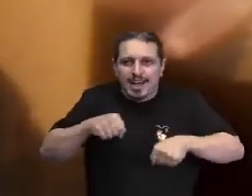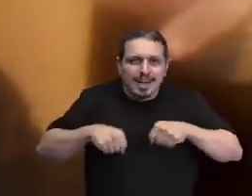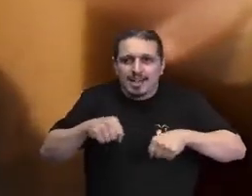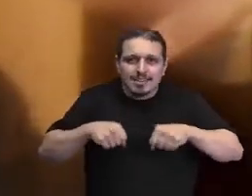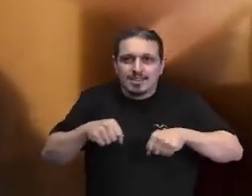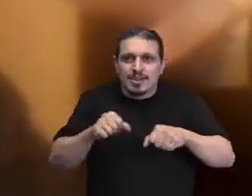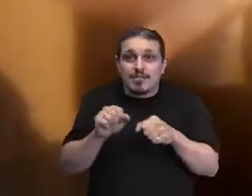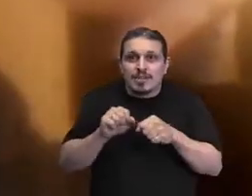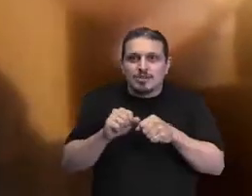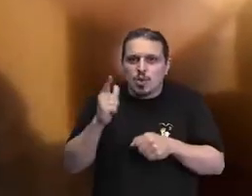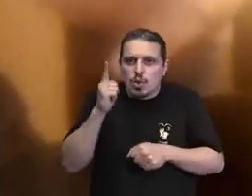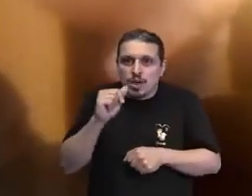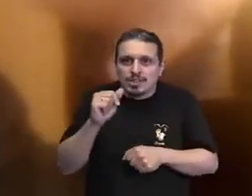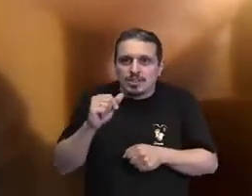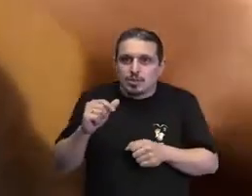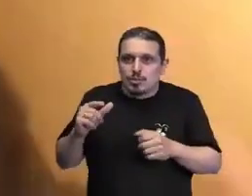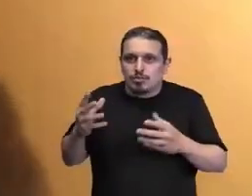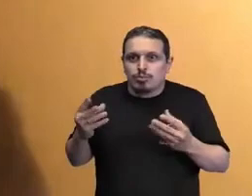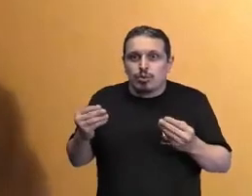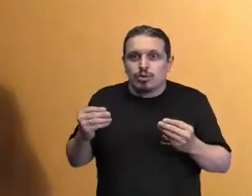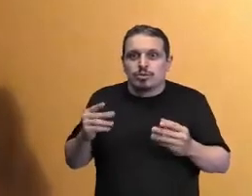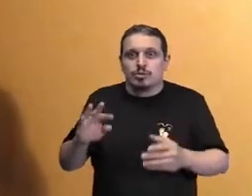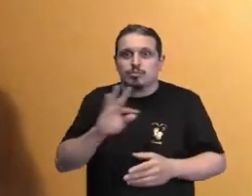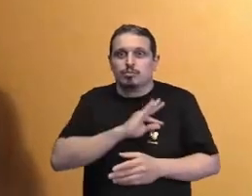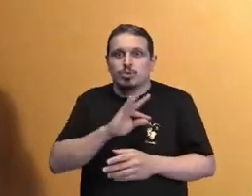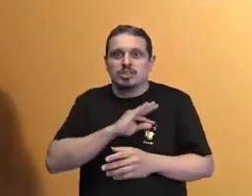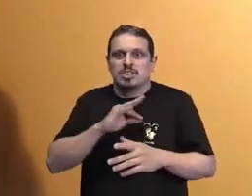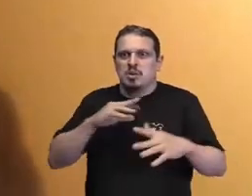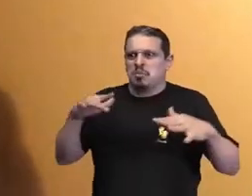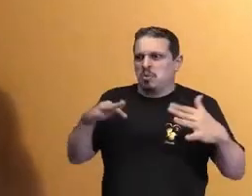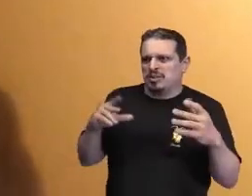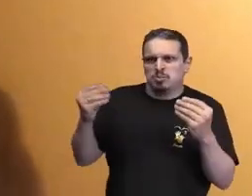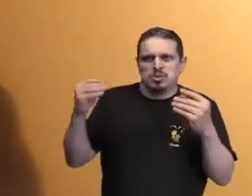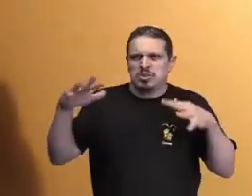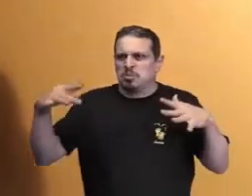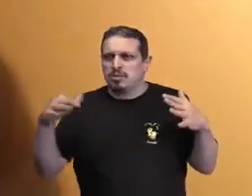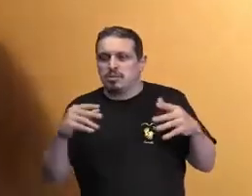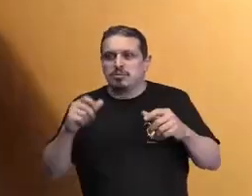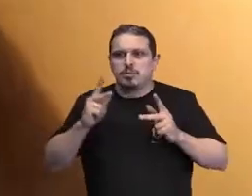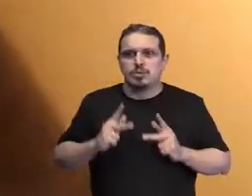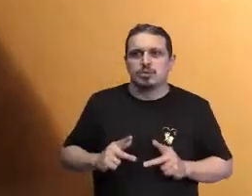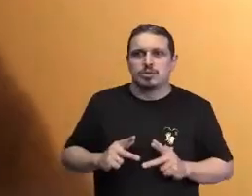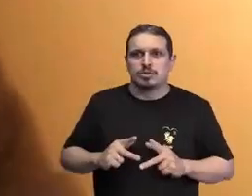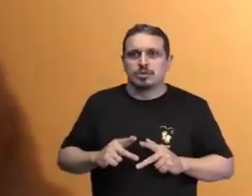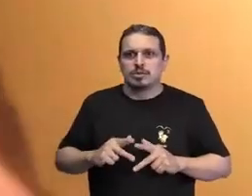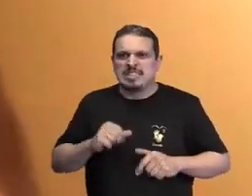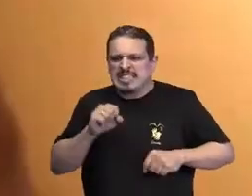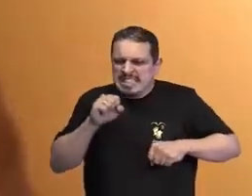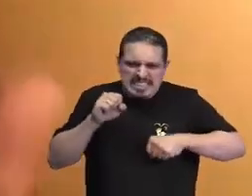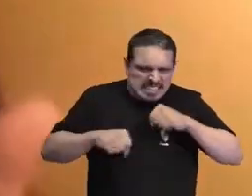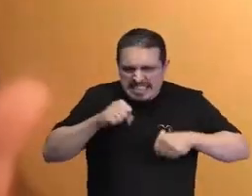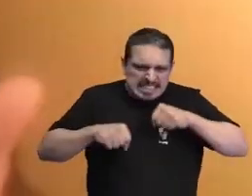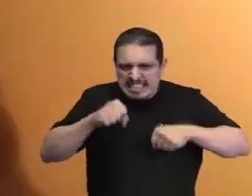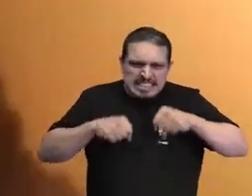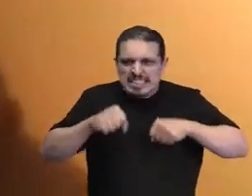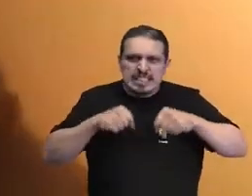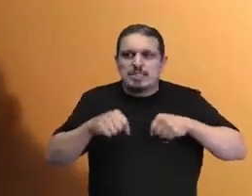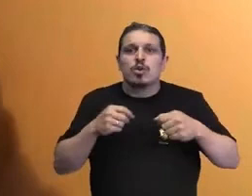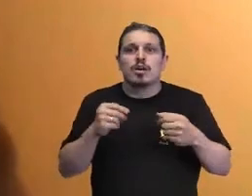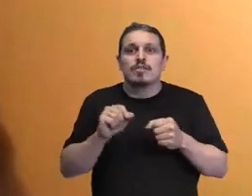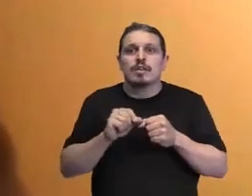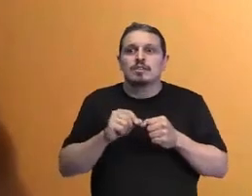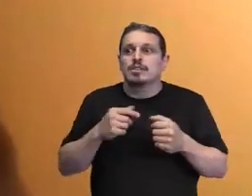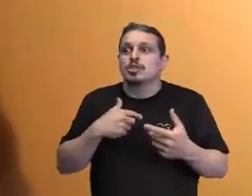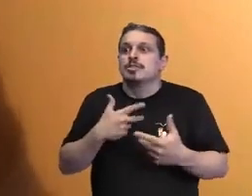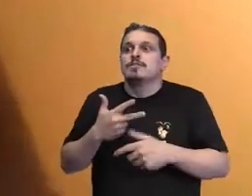cercados pela estrutura de segurança, aparece ali naquele lugar um precipício. E nós no cinema, e eu assisti